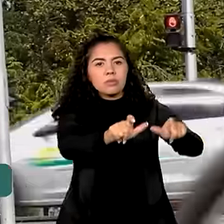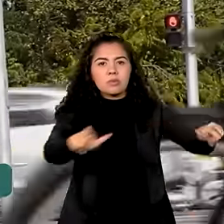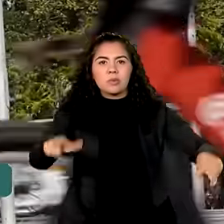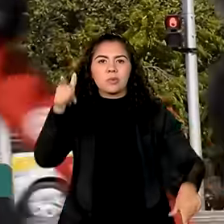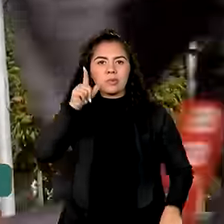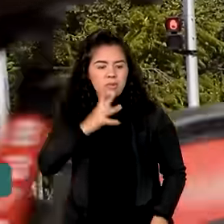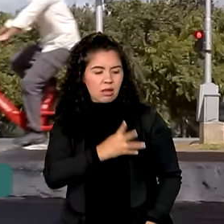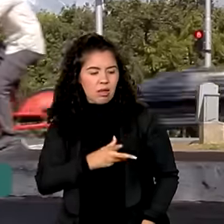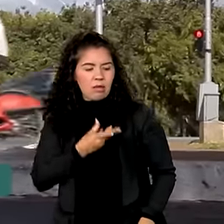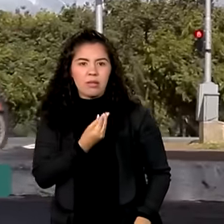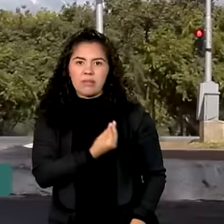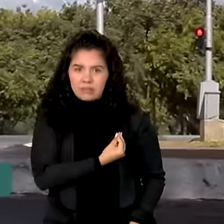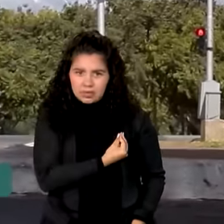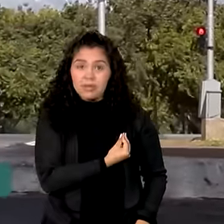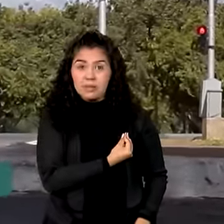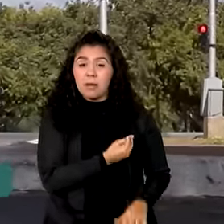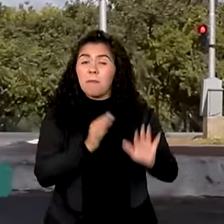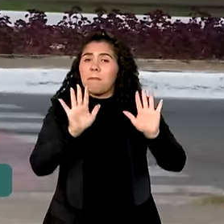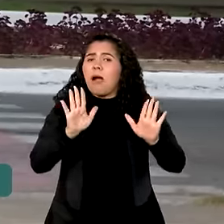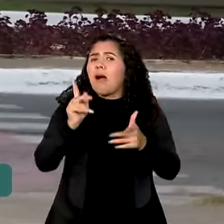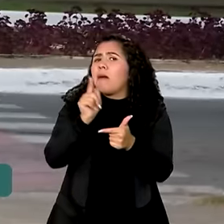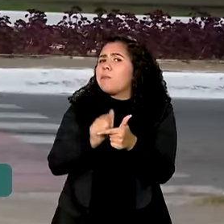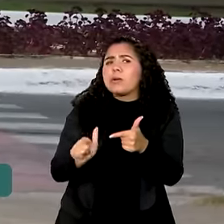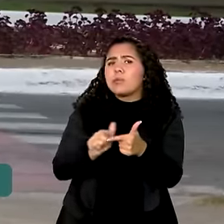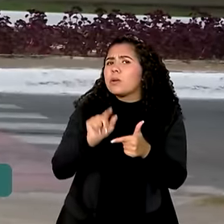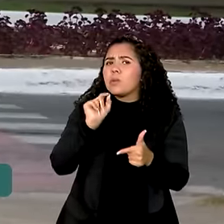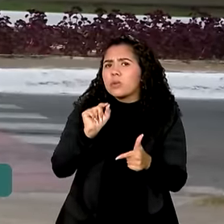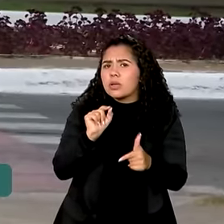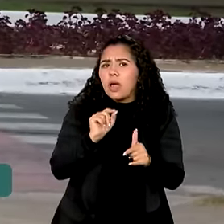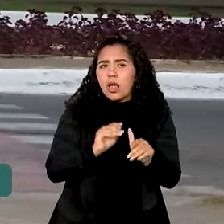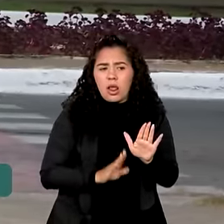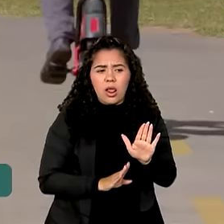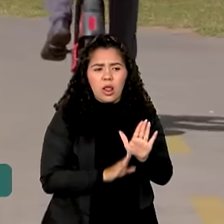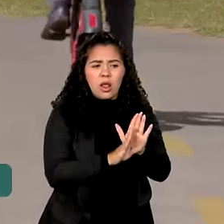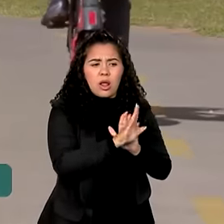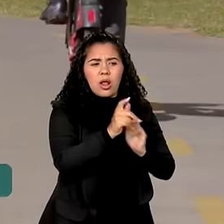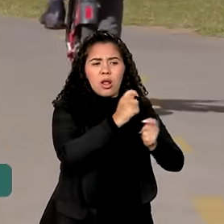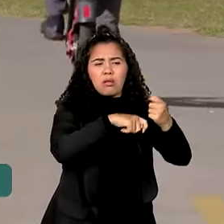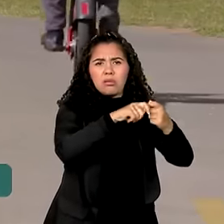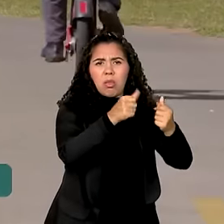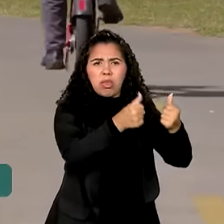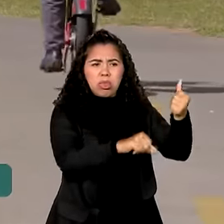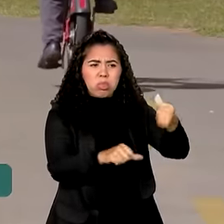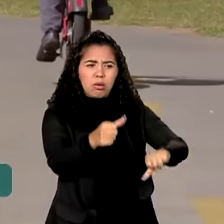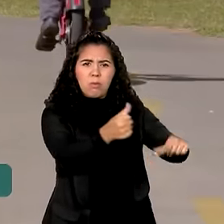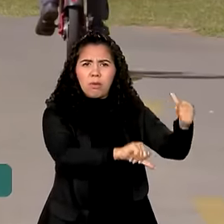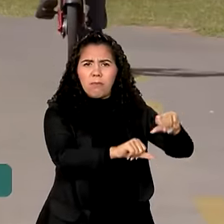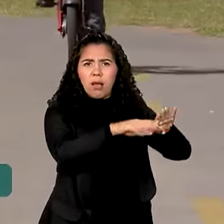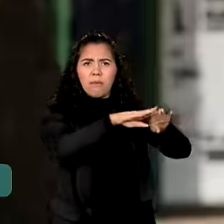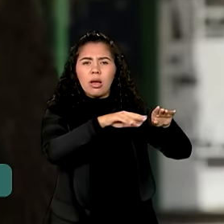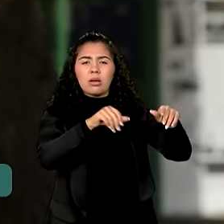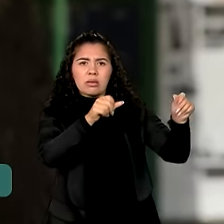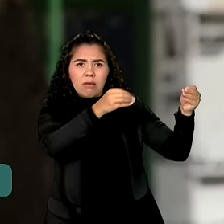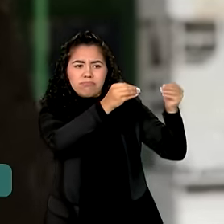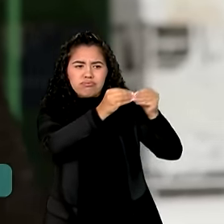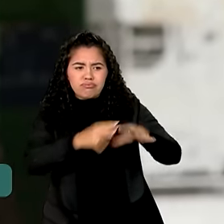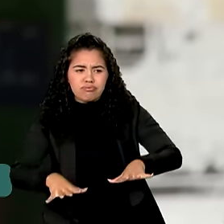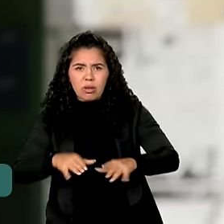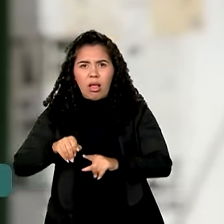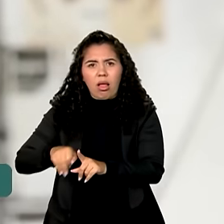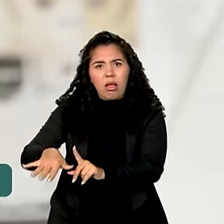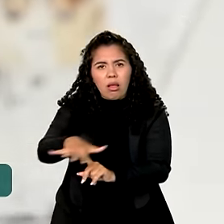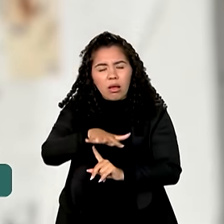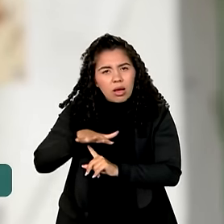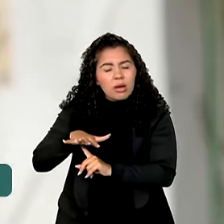melhor qualidade de vida. O problema é um crescimento econômico desordenado, que causa degradação ambiental no campo e na